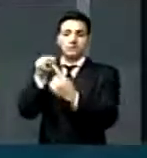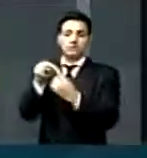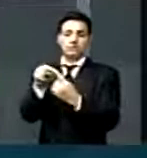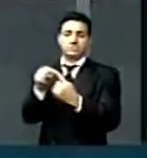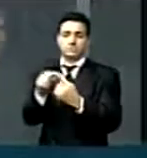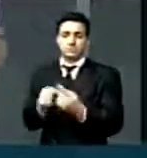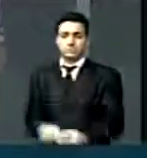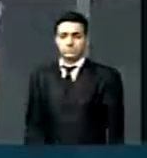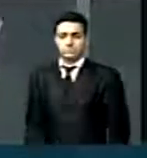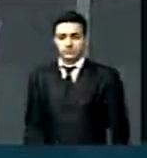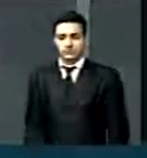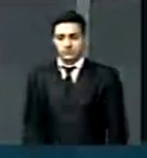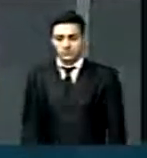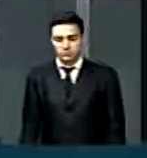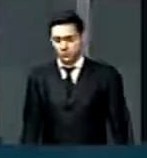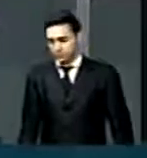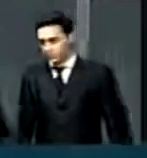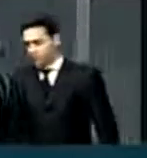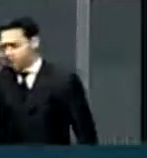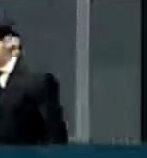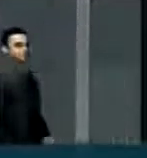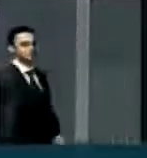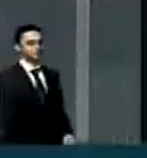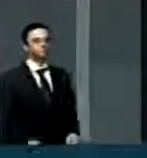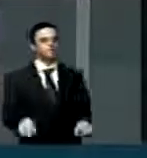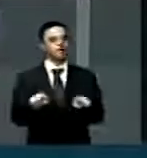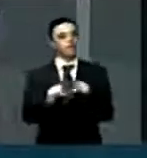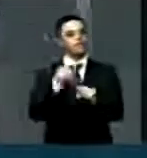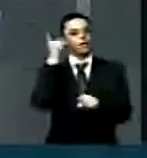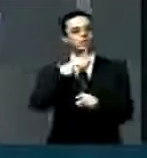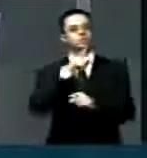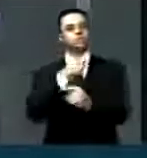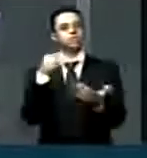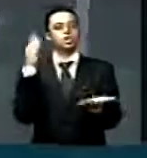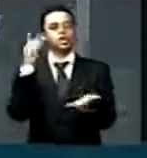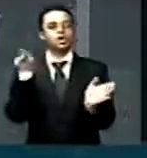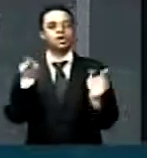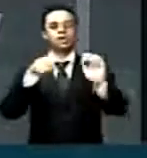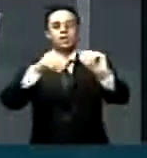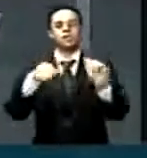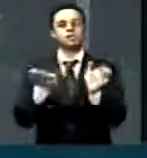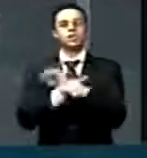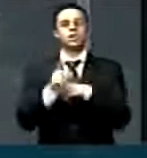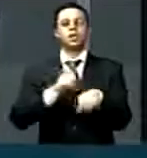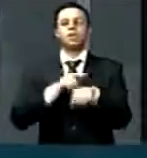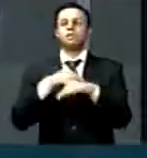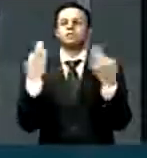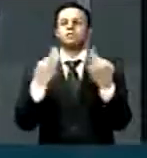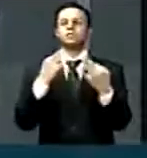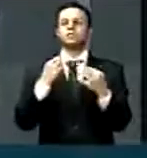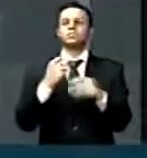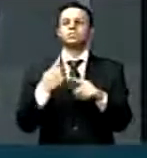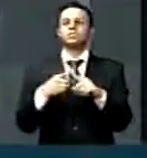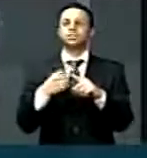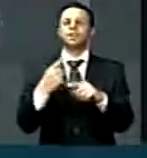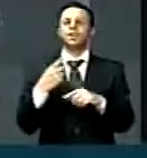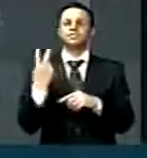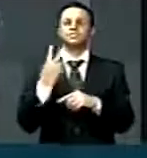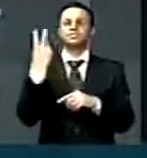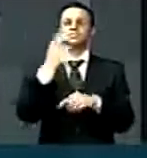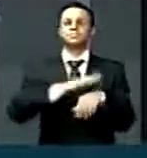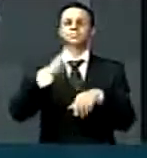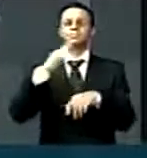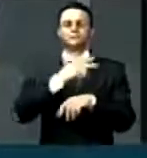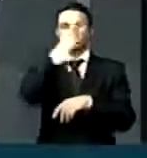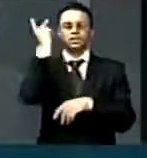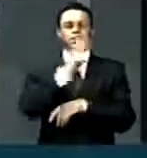prazos para valorizar o magistério brasileiro, para expandir o